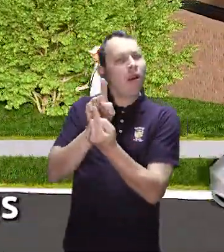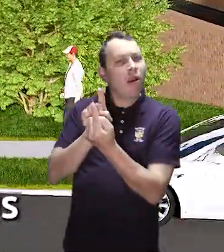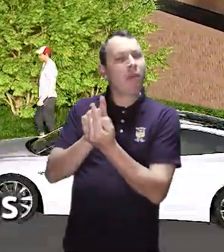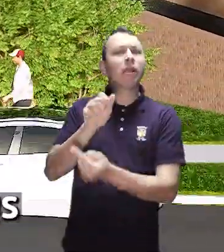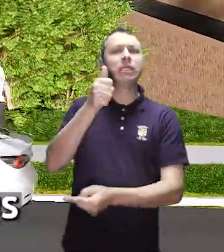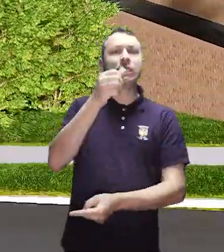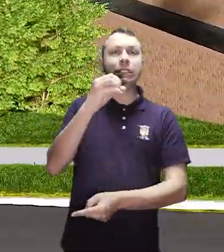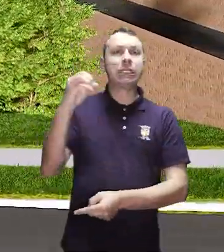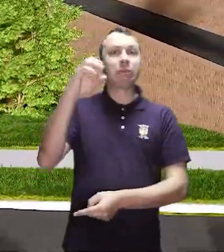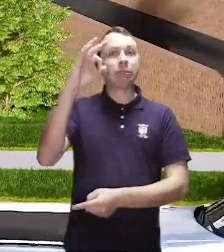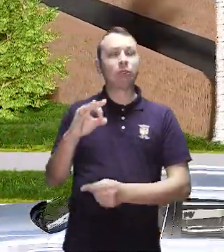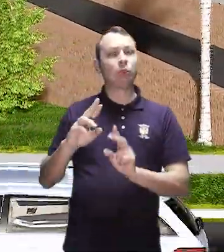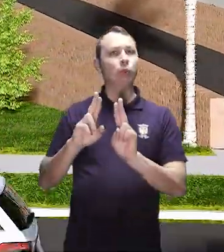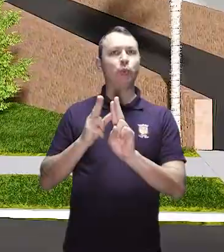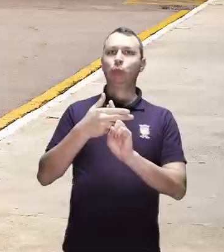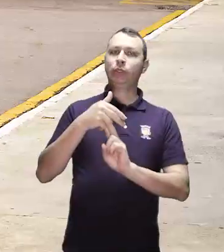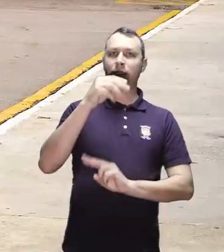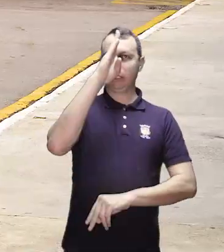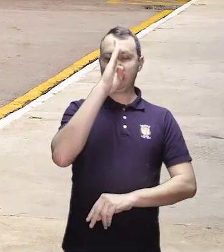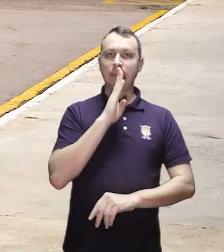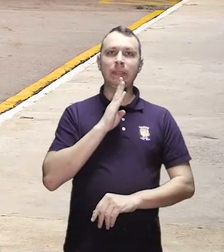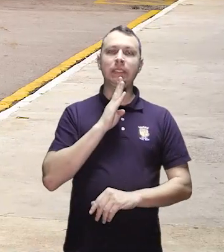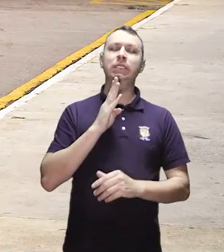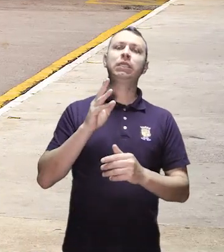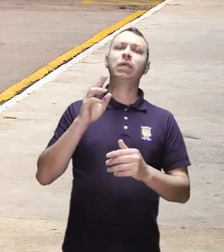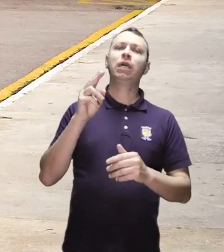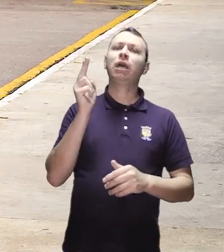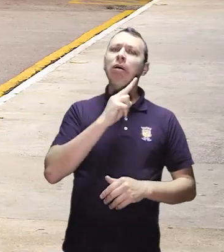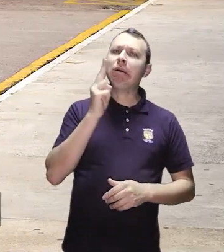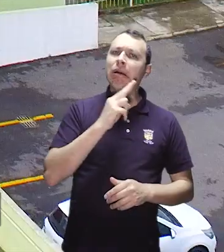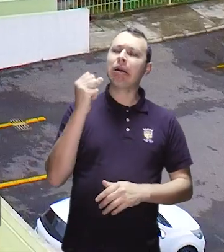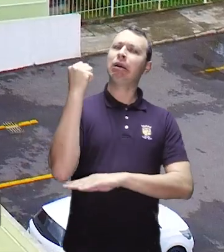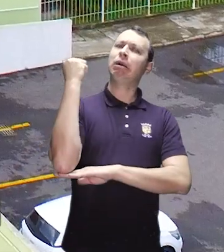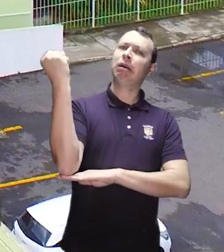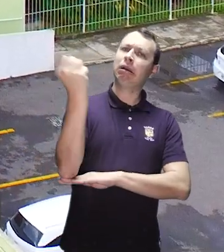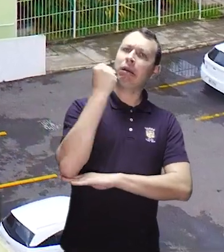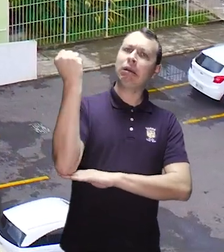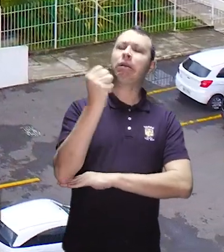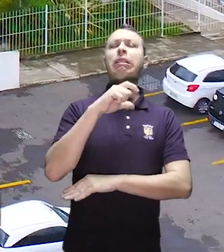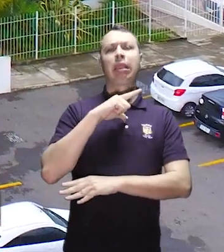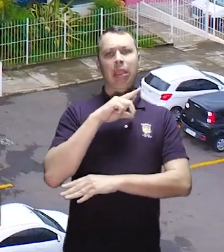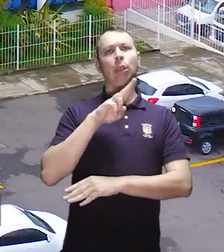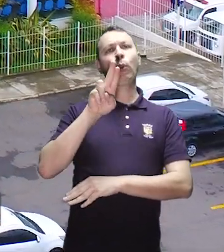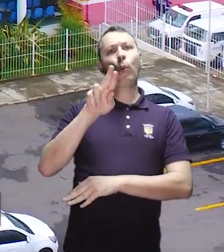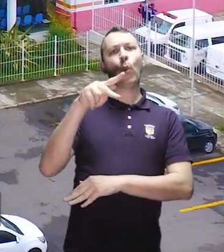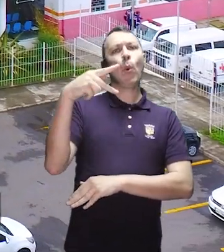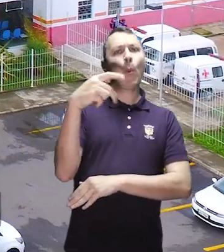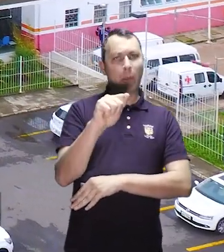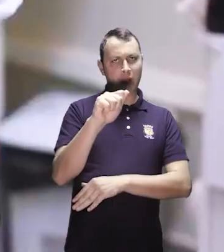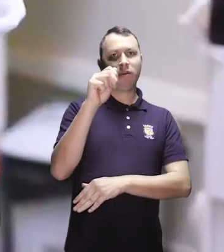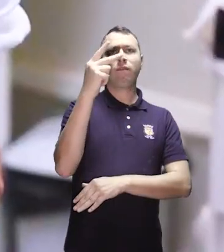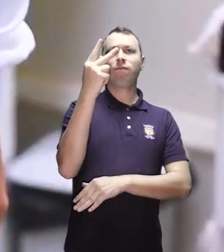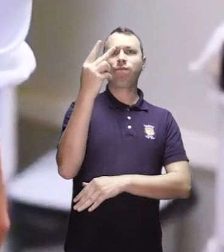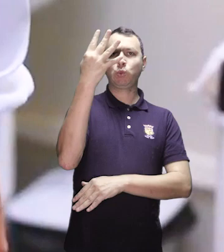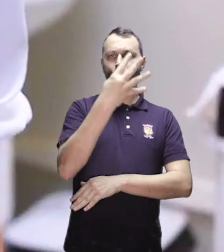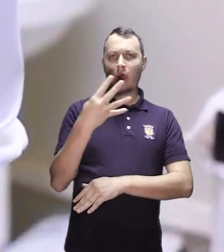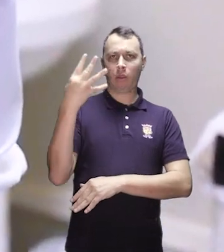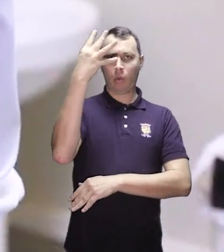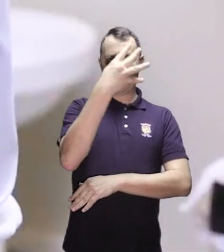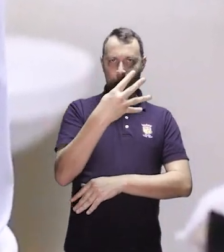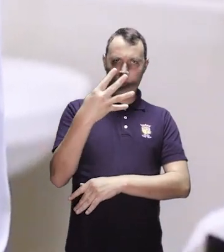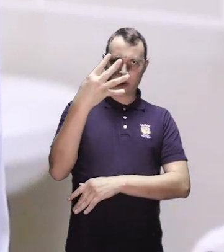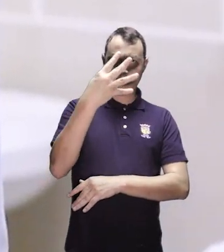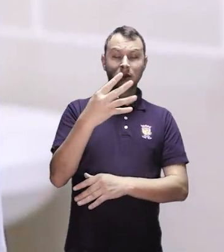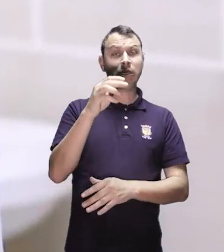100% SUS. E para atendimentos de urgência e emergência, Pinhais conta com uma UPA 24 horas, que atende